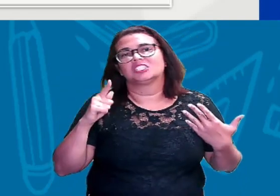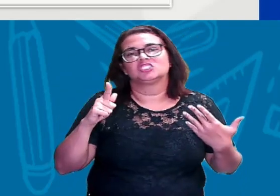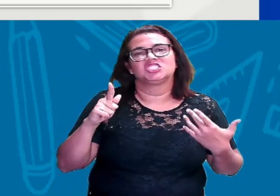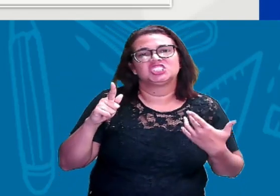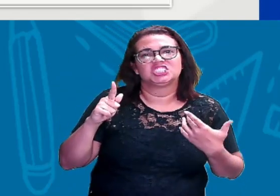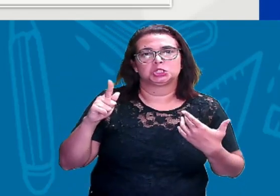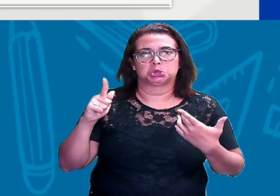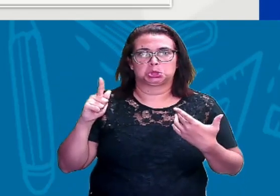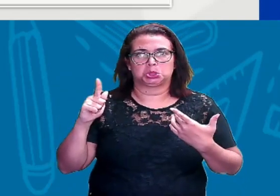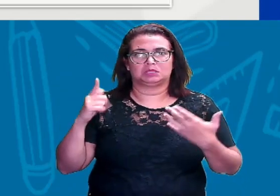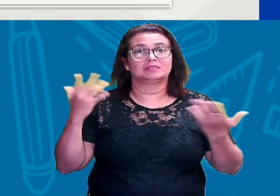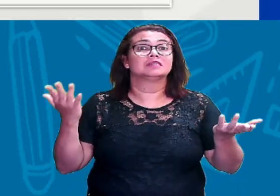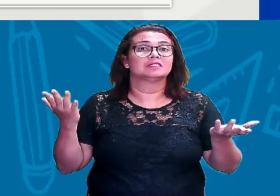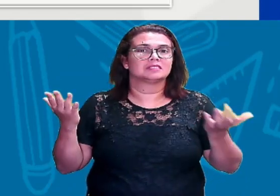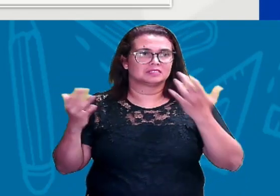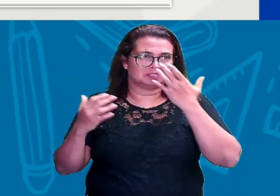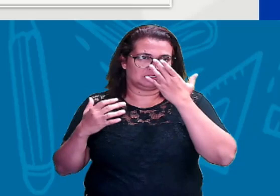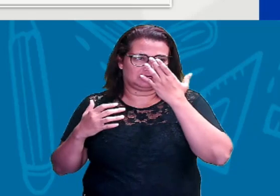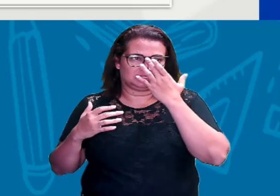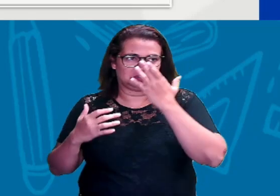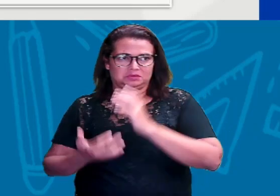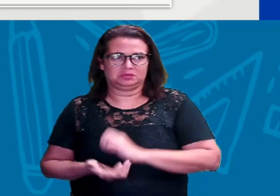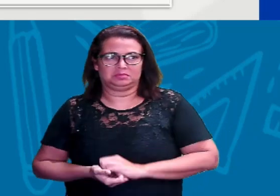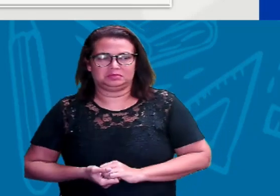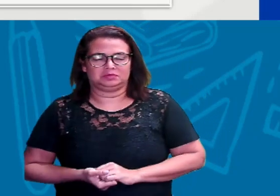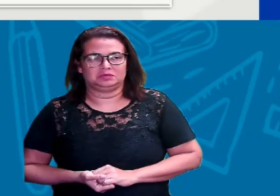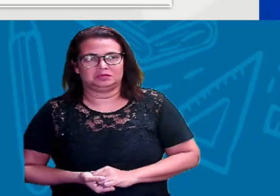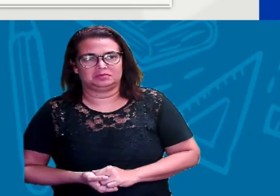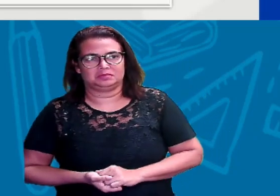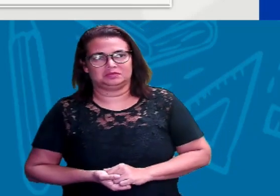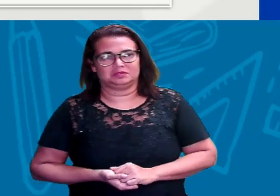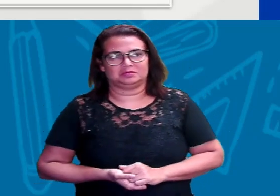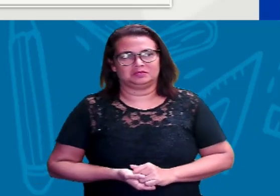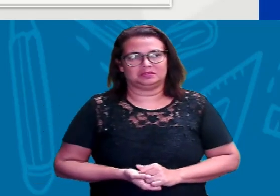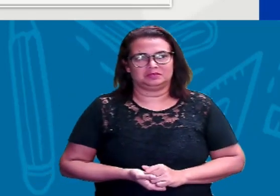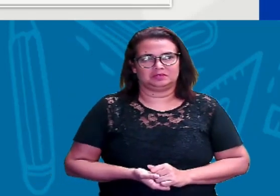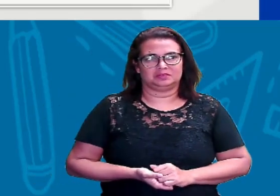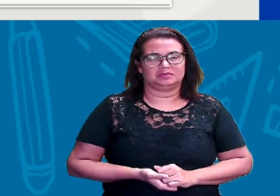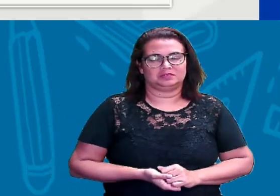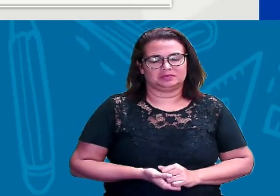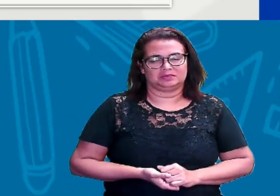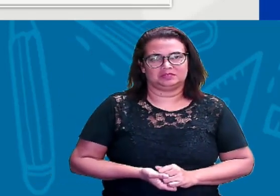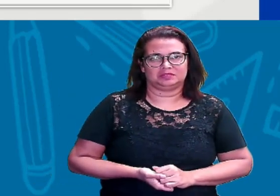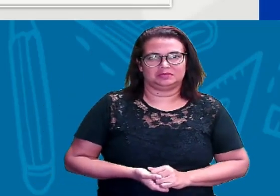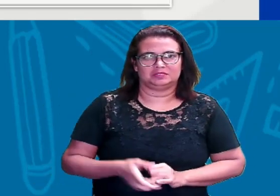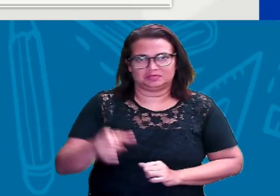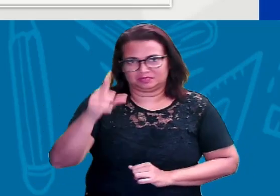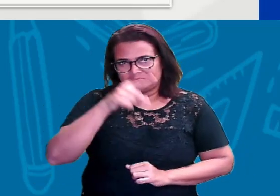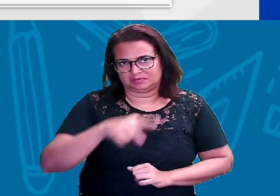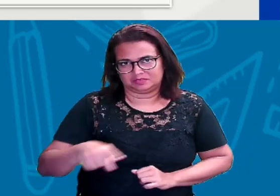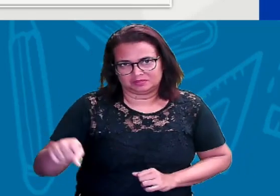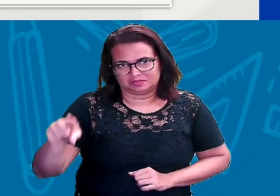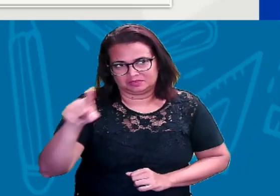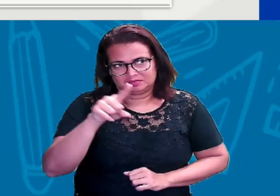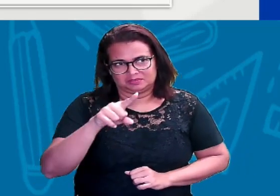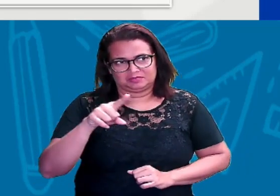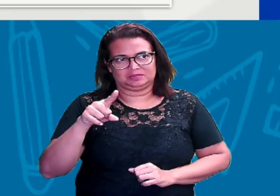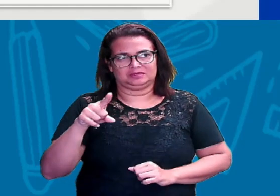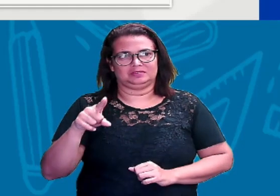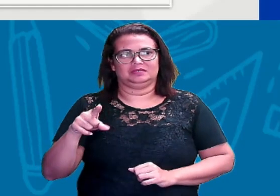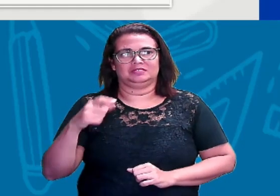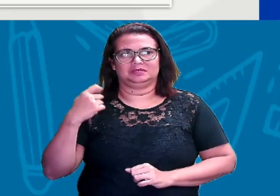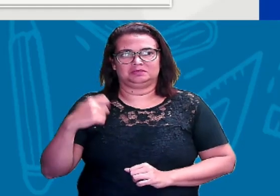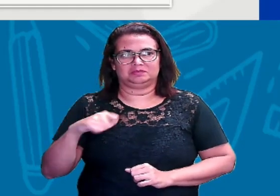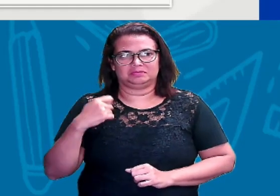letra G? A, B, C ou a letra D? Então, para que você realize corretamente essa questão,